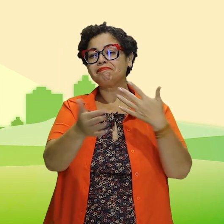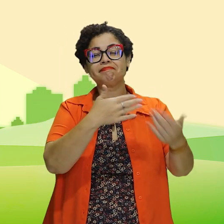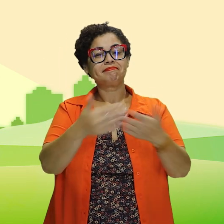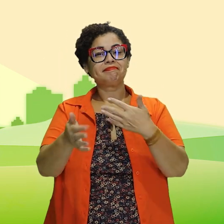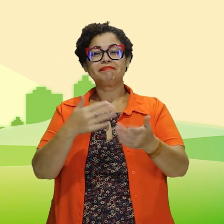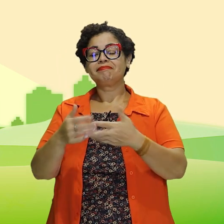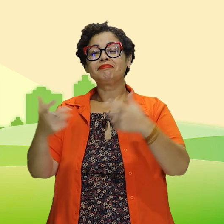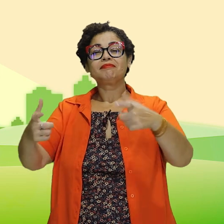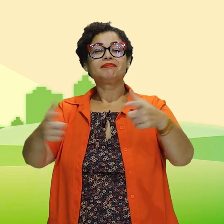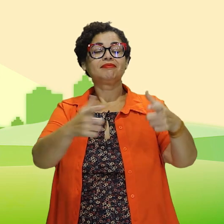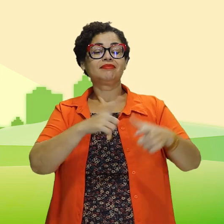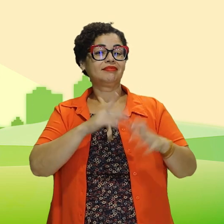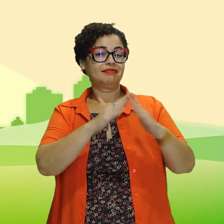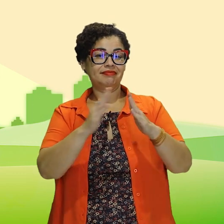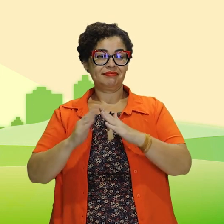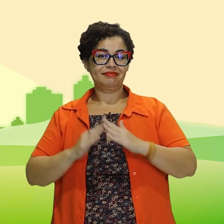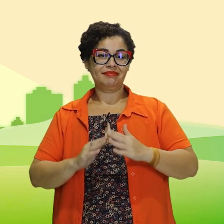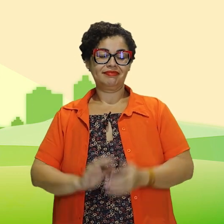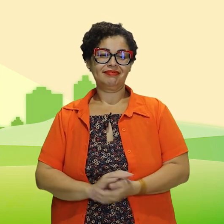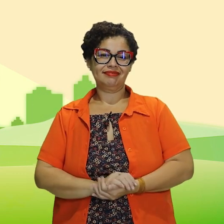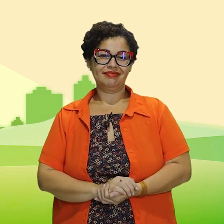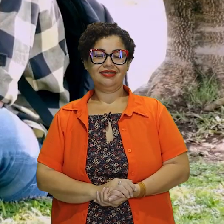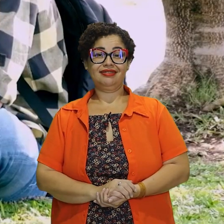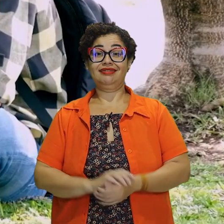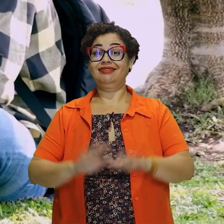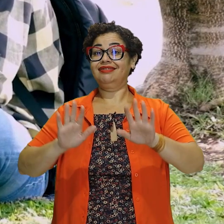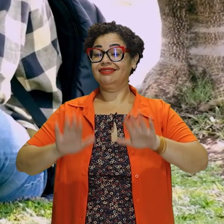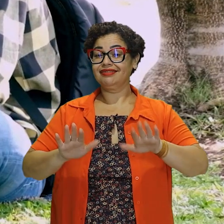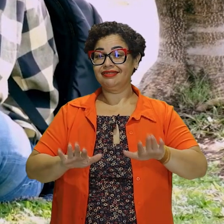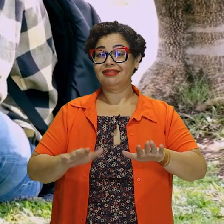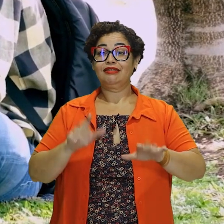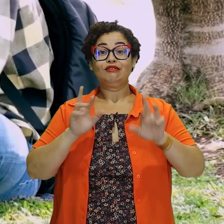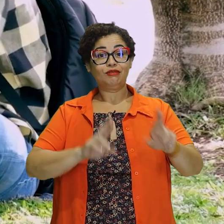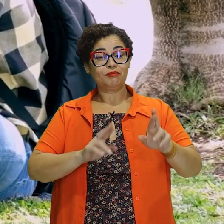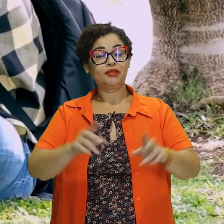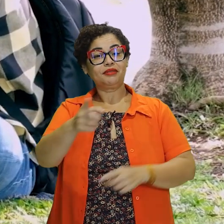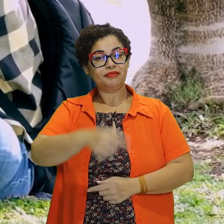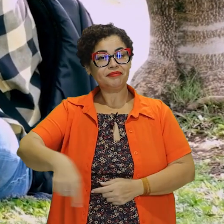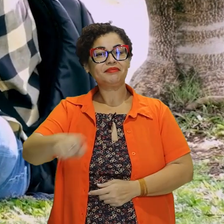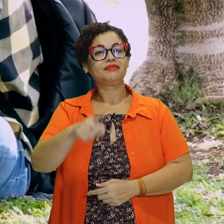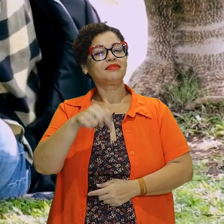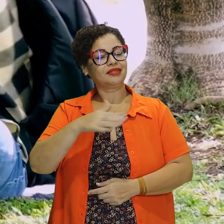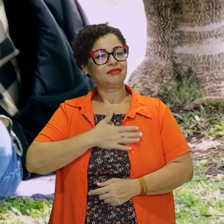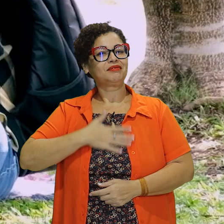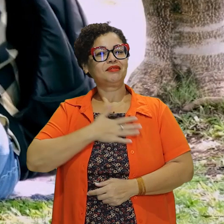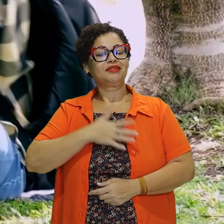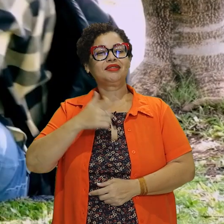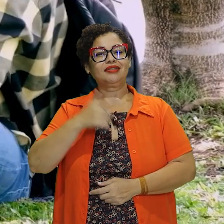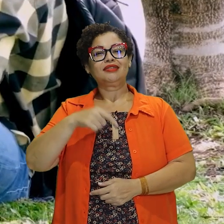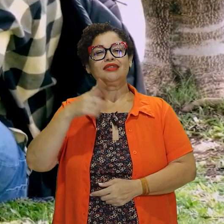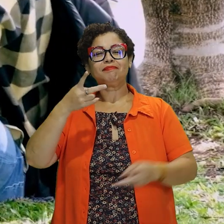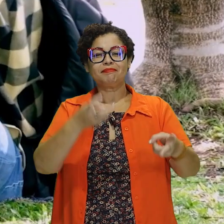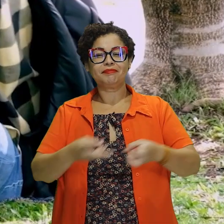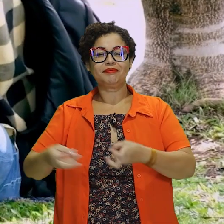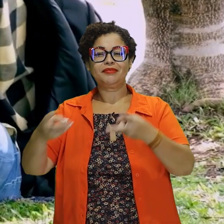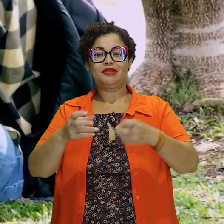independentemente de onde elas vivam. Pessoal, esperamos que este episódio tenha trazido